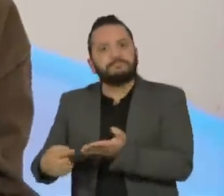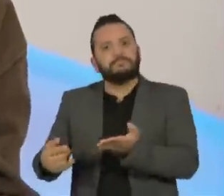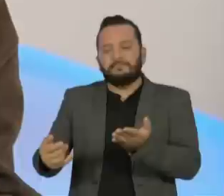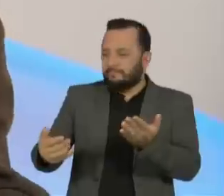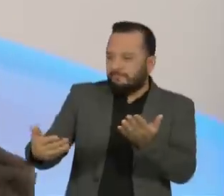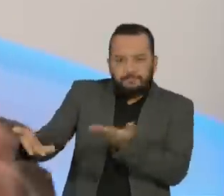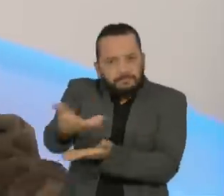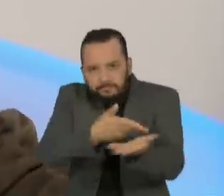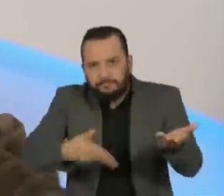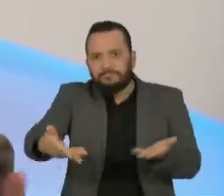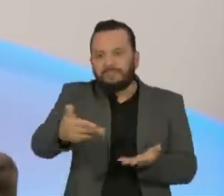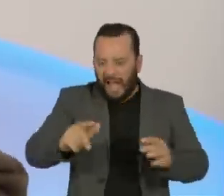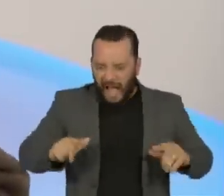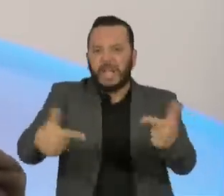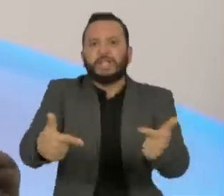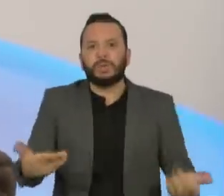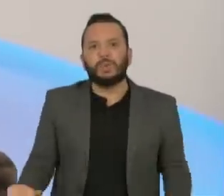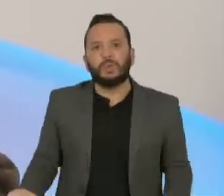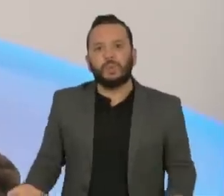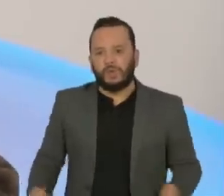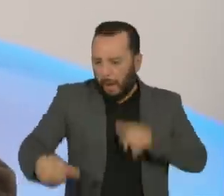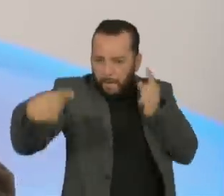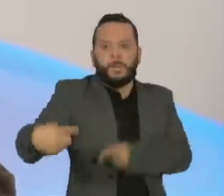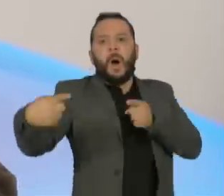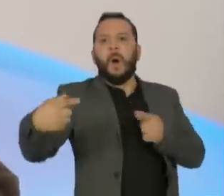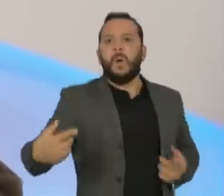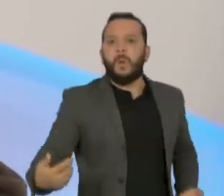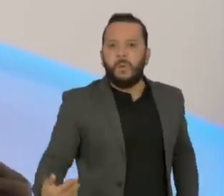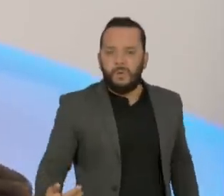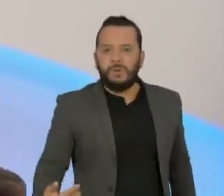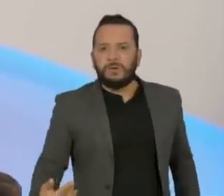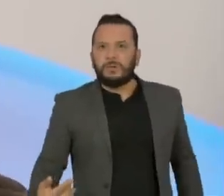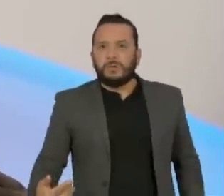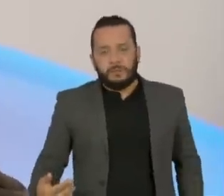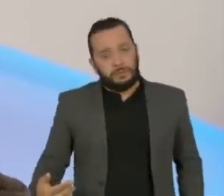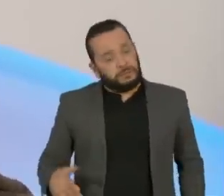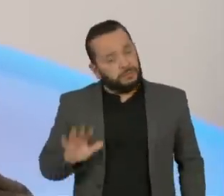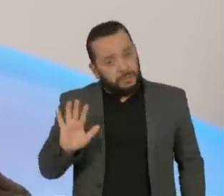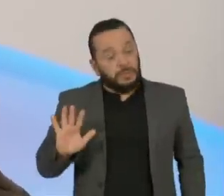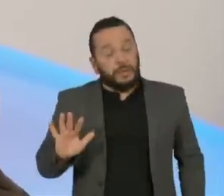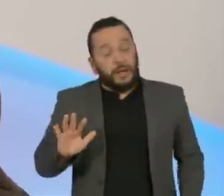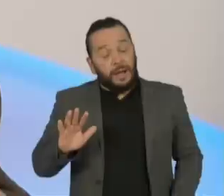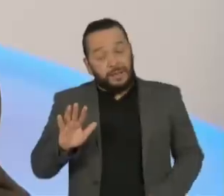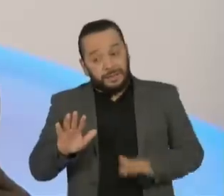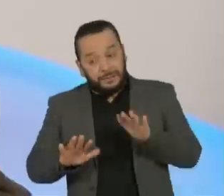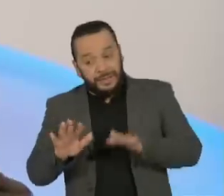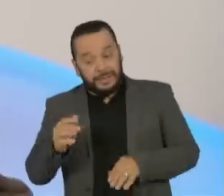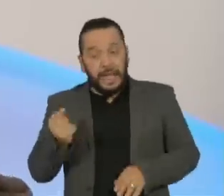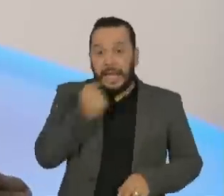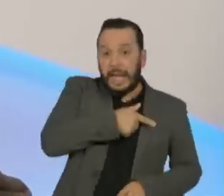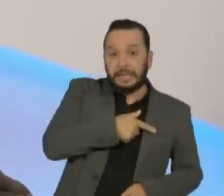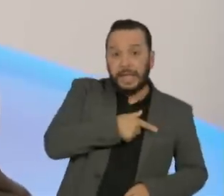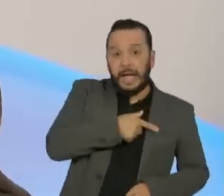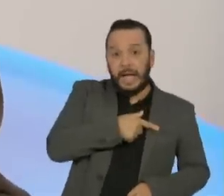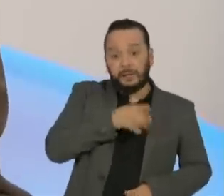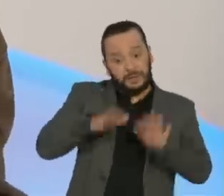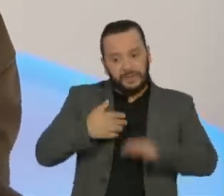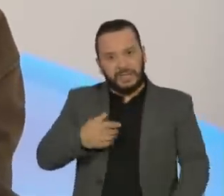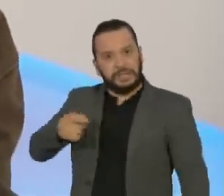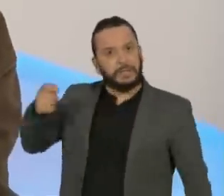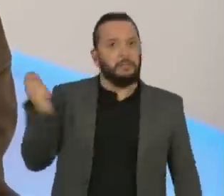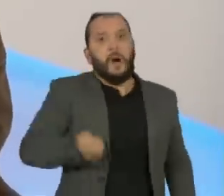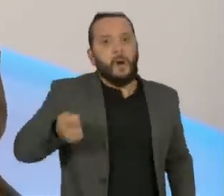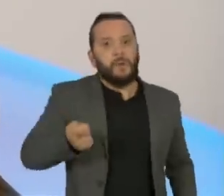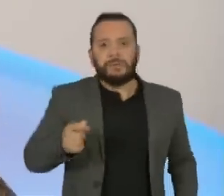e de atitude, de enfrentamento de uma maneira mais engraçada e, ao mesmo tempo, mais incisiva e